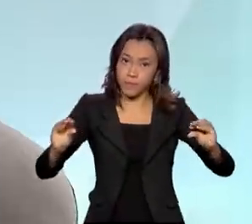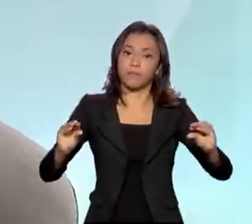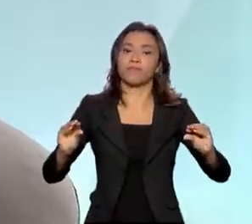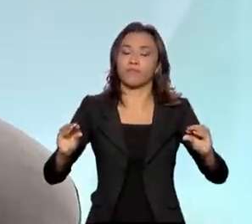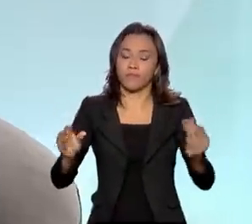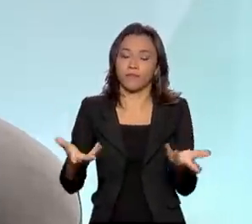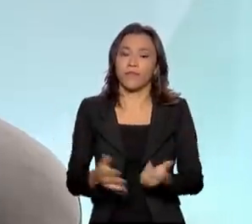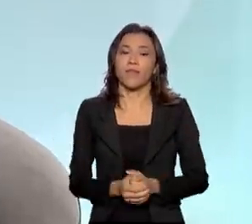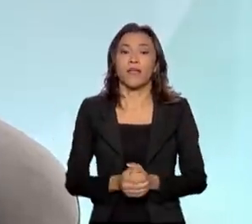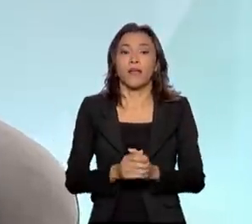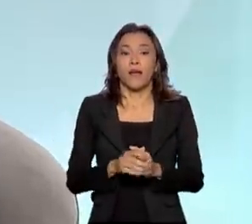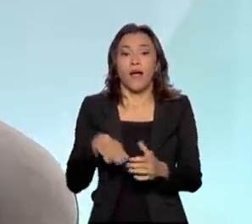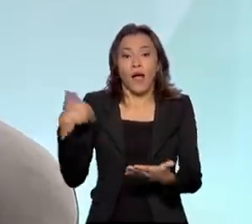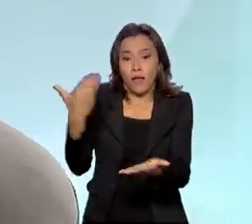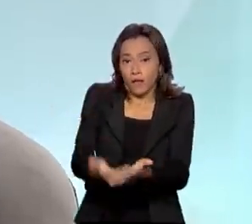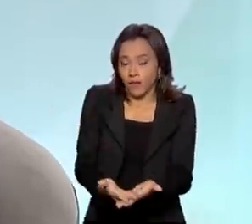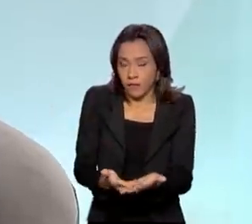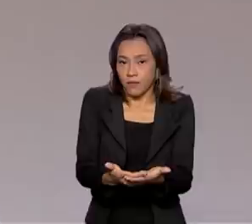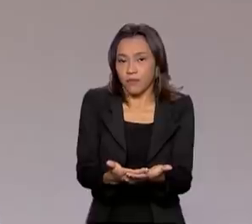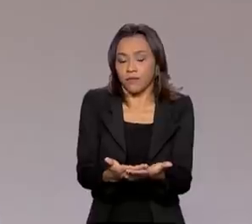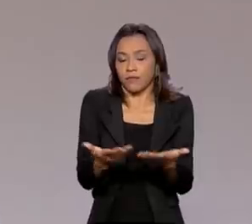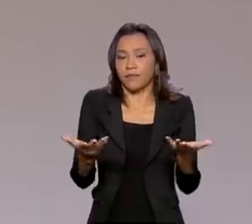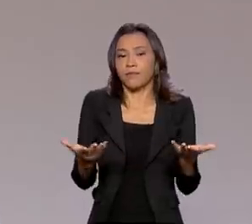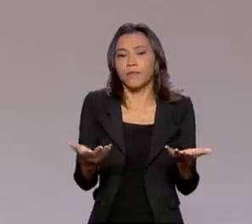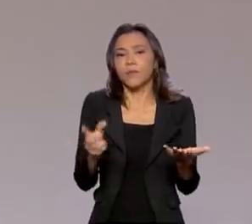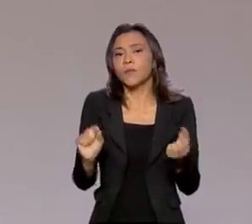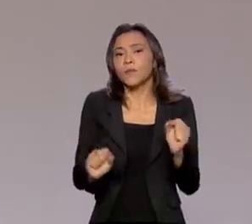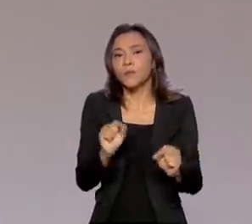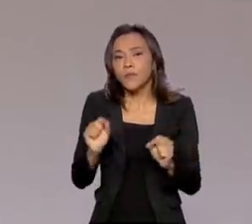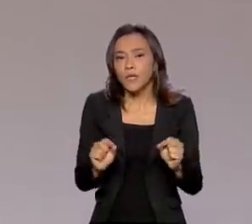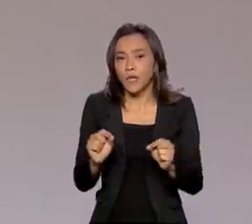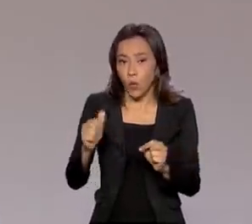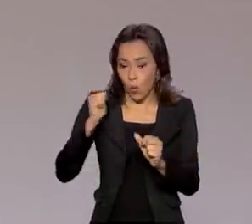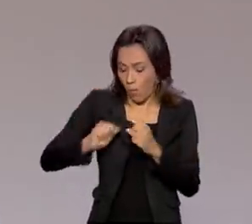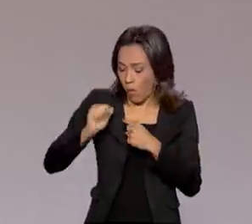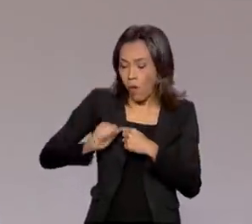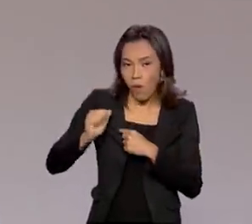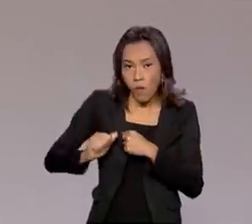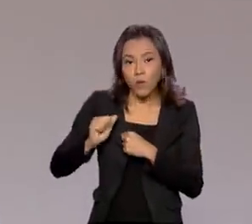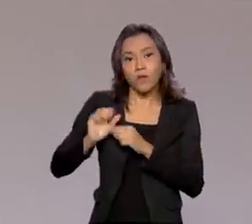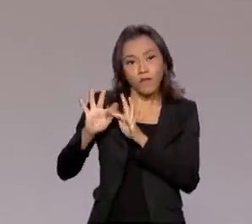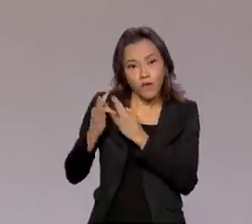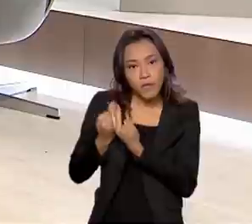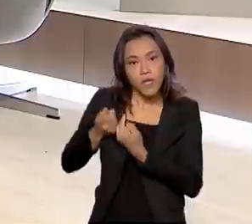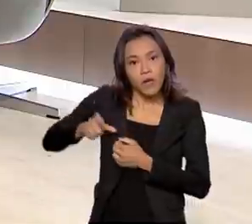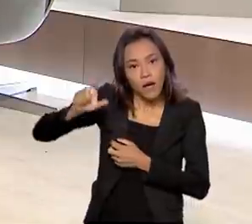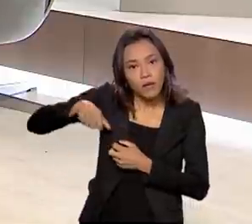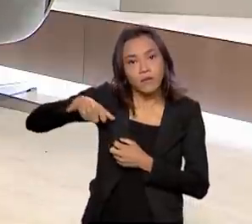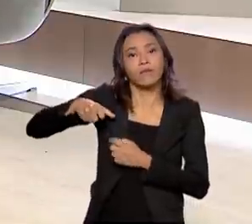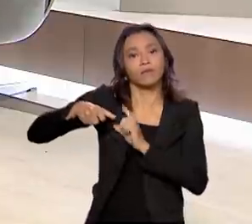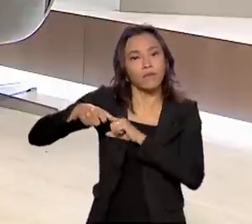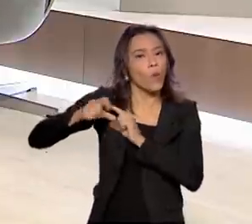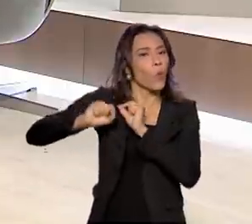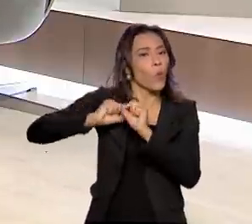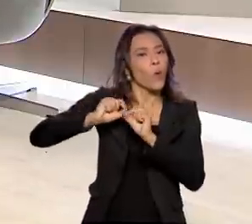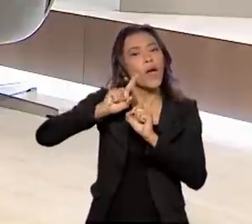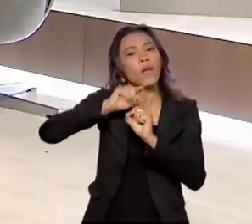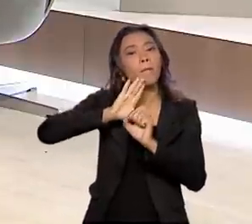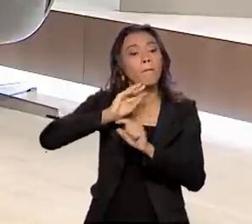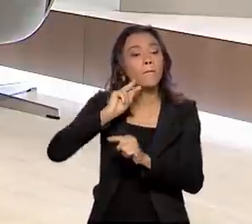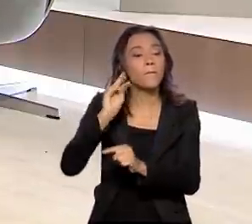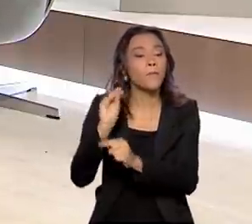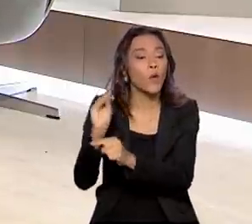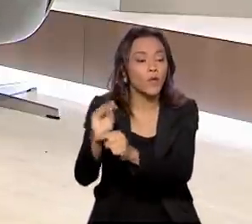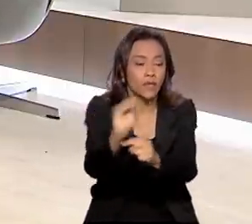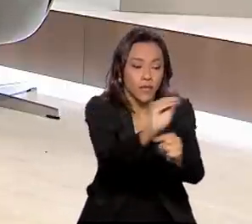Até então, o programa Bolsa Família, ele servia especialmente como uma teia de proteção